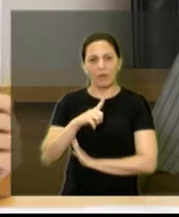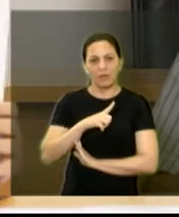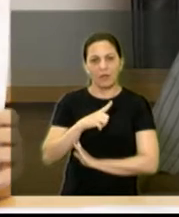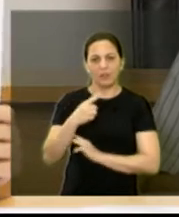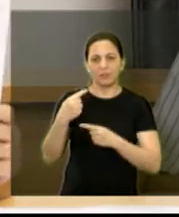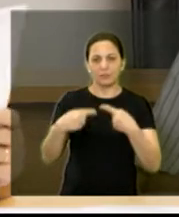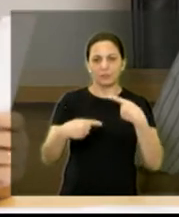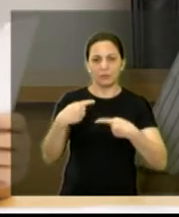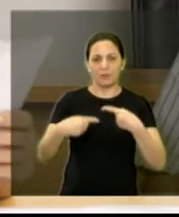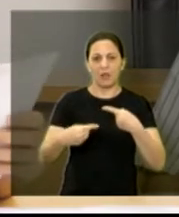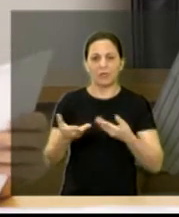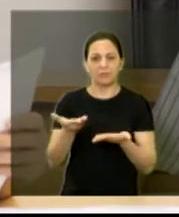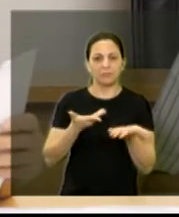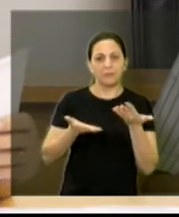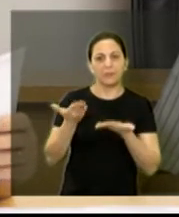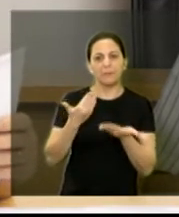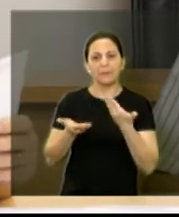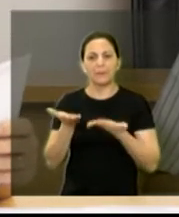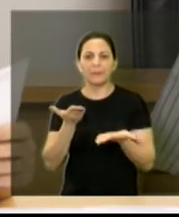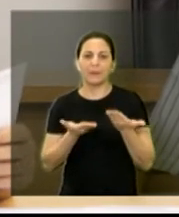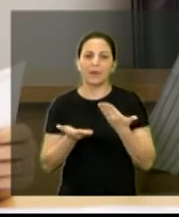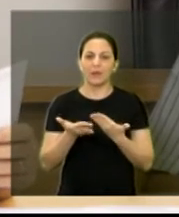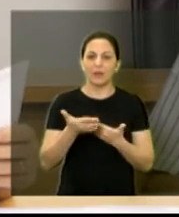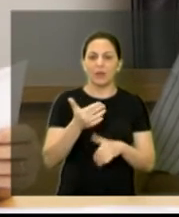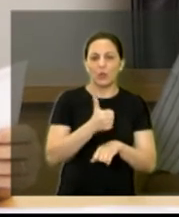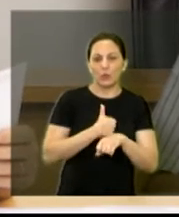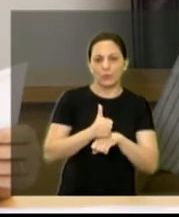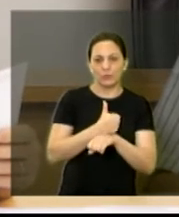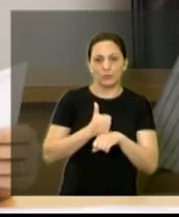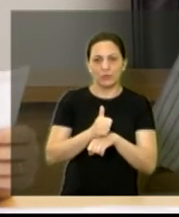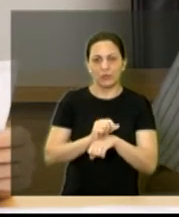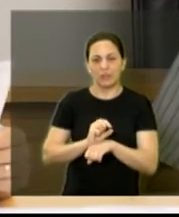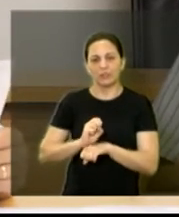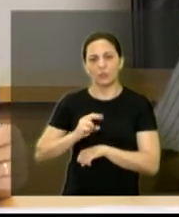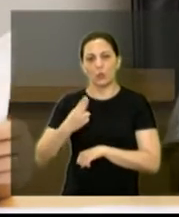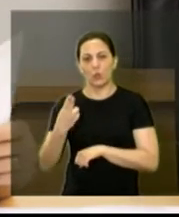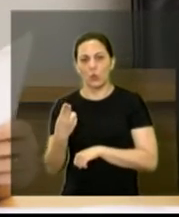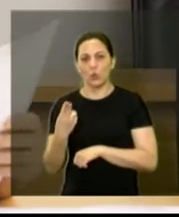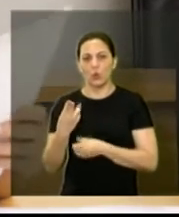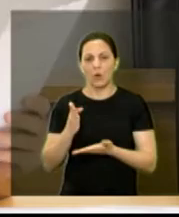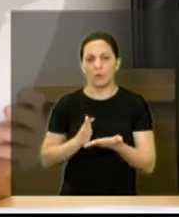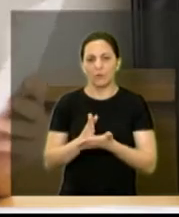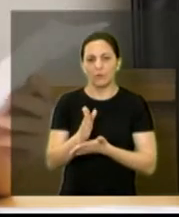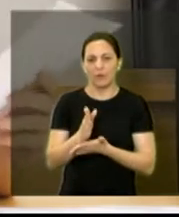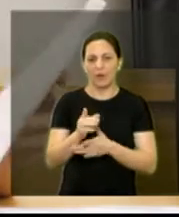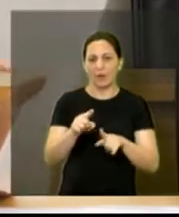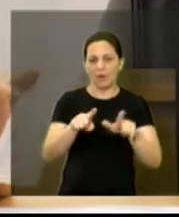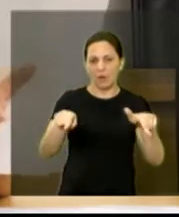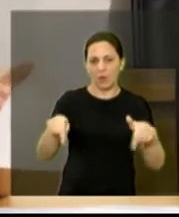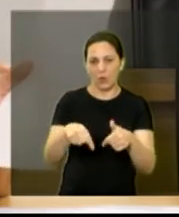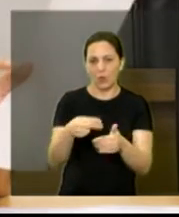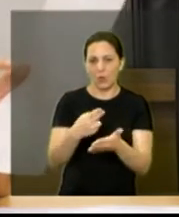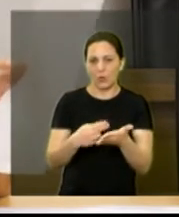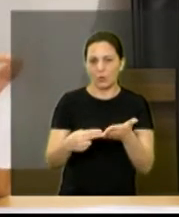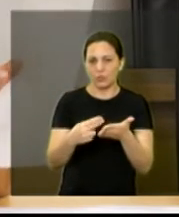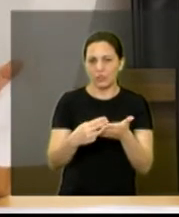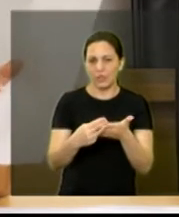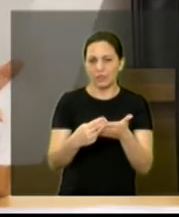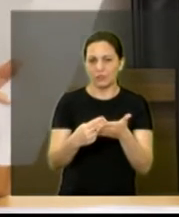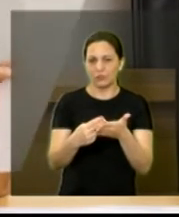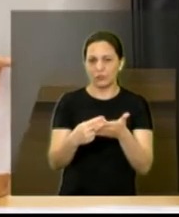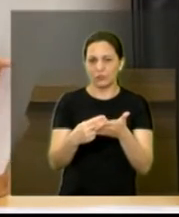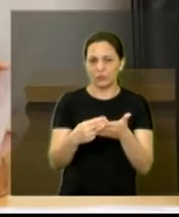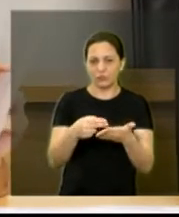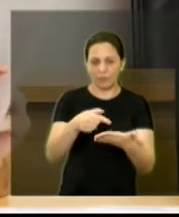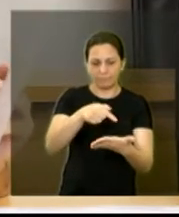debate algum diálogo entre os profissionais alguma questão lá para aprovar o projeto só pelo contorno da planta você já